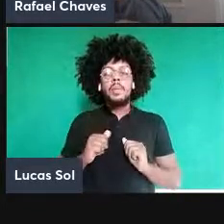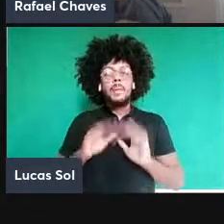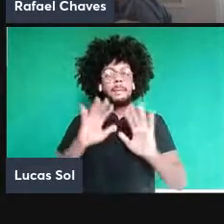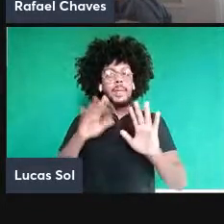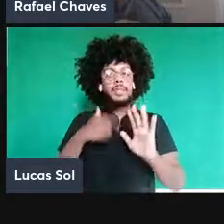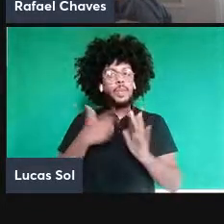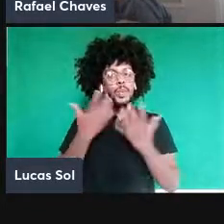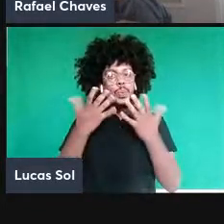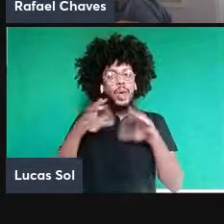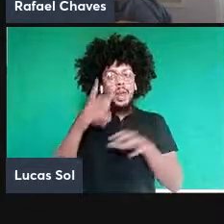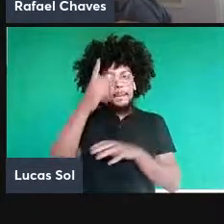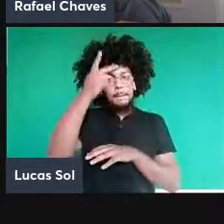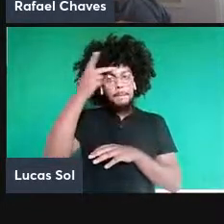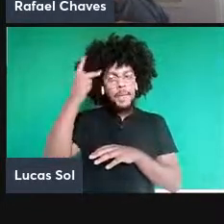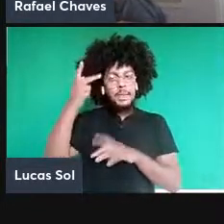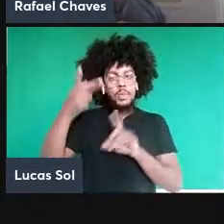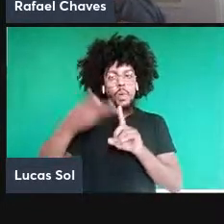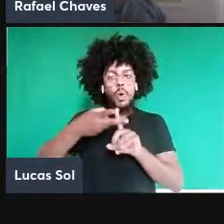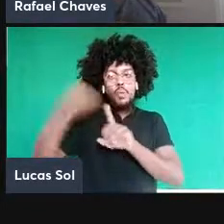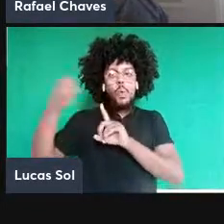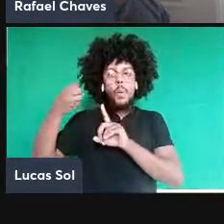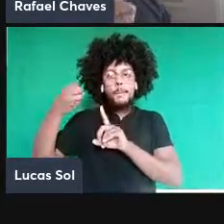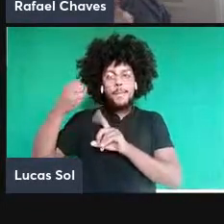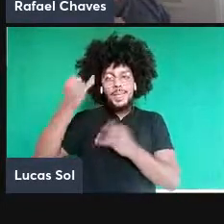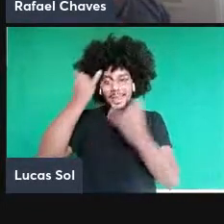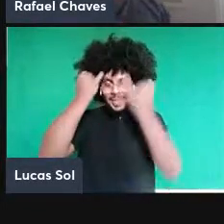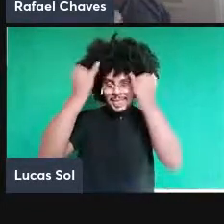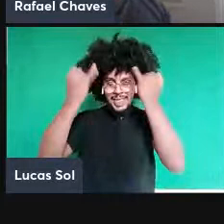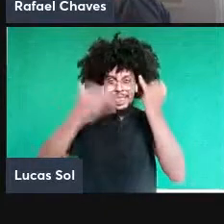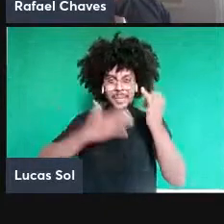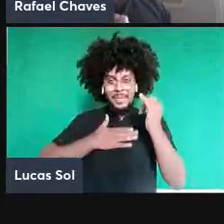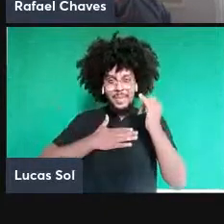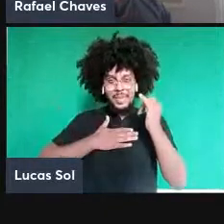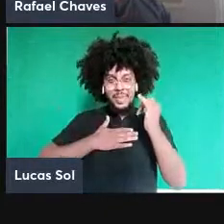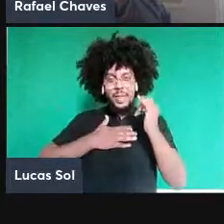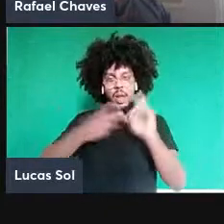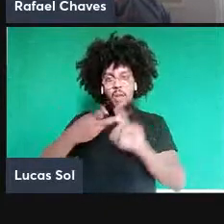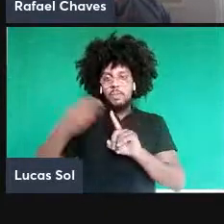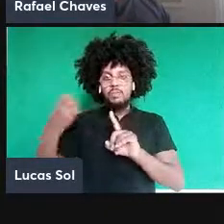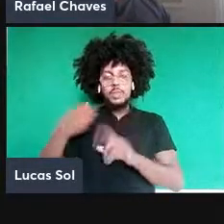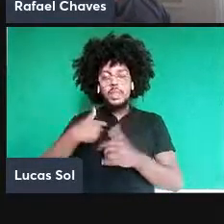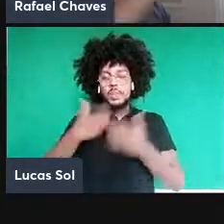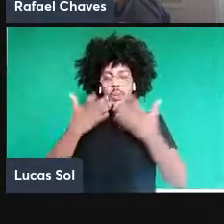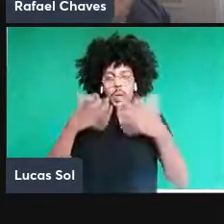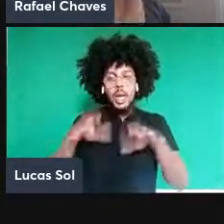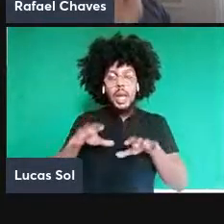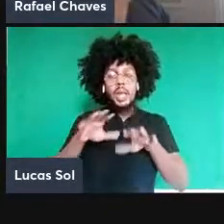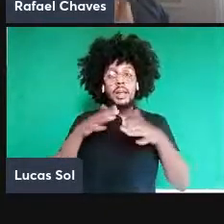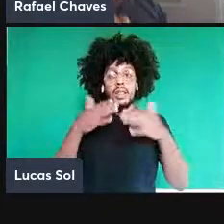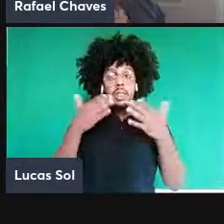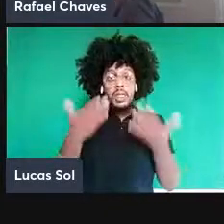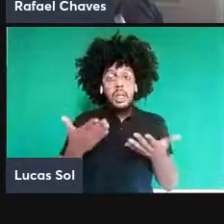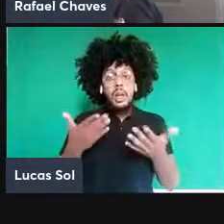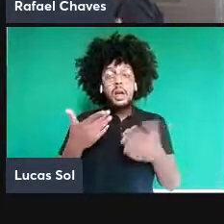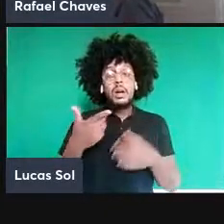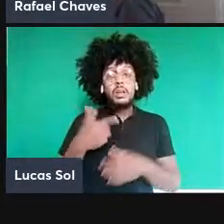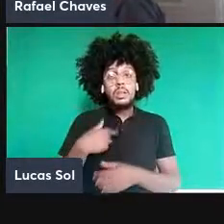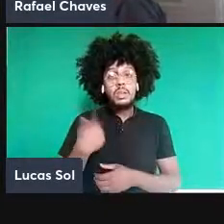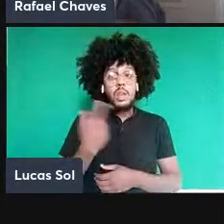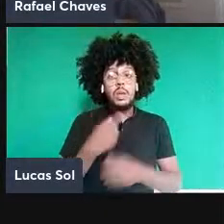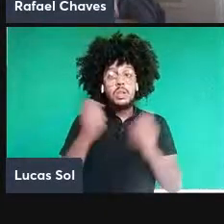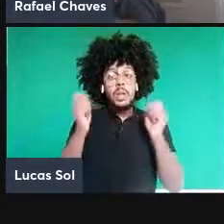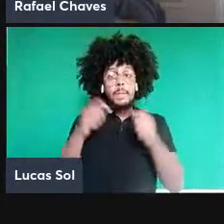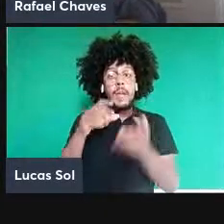com a computação quântica a cegas, a gente consegue a garantia de que a gente pode usar um servidor quântico central,